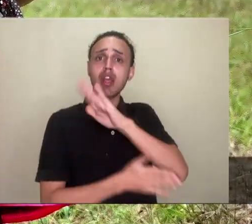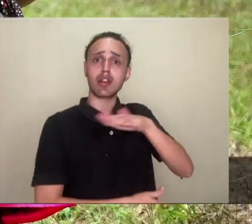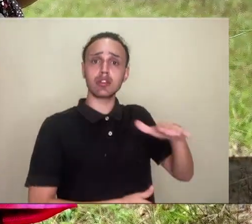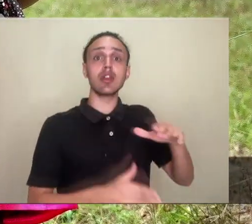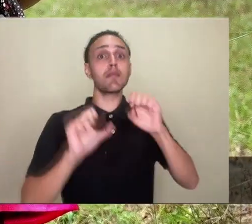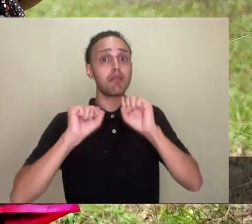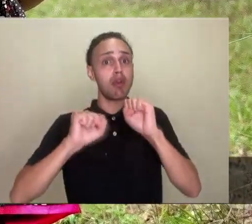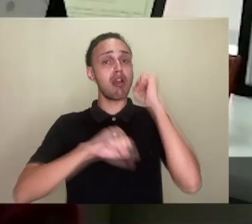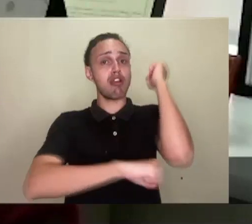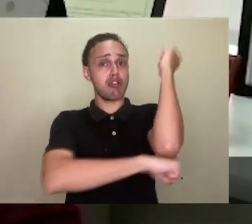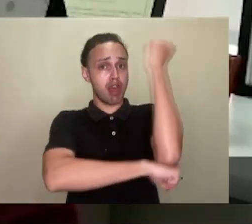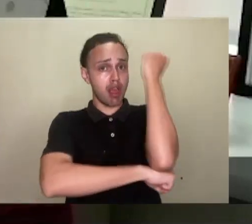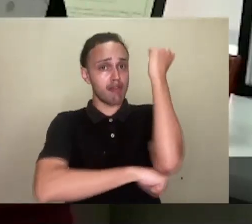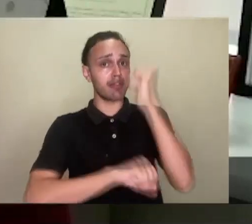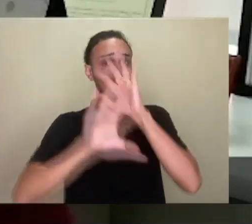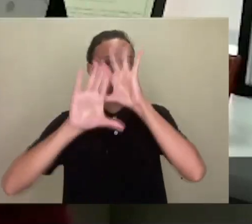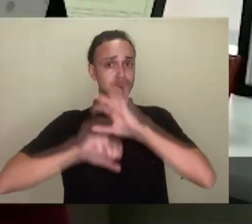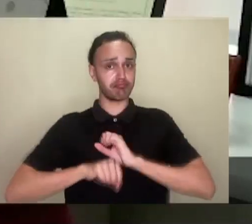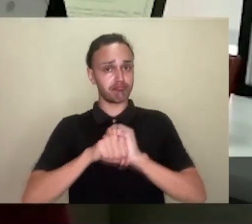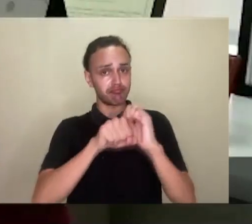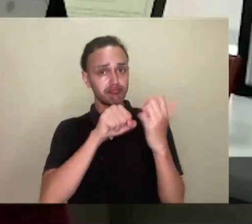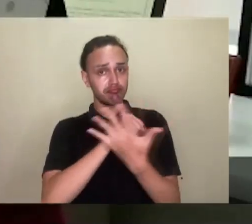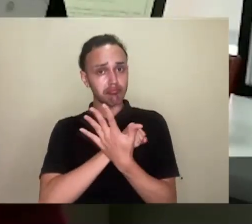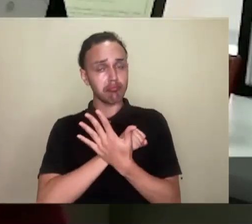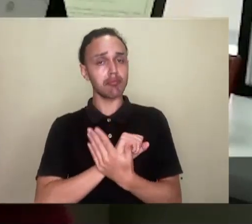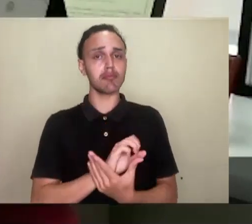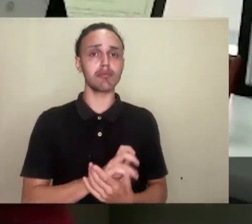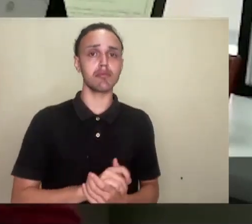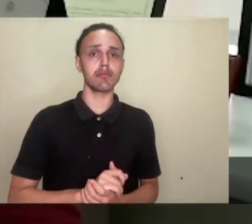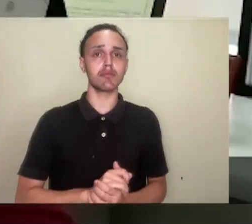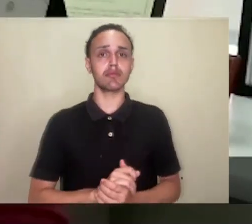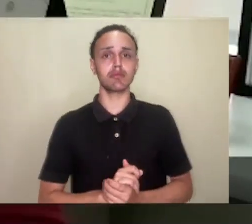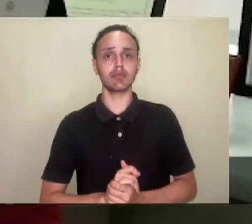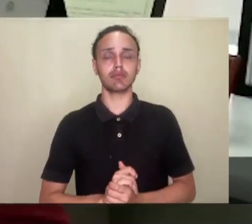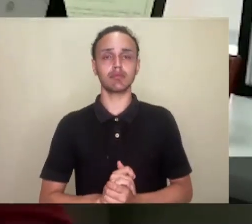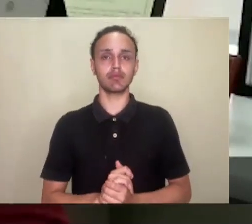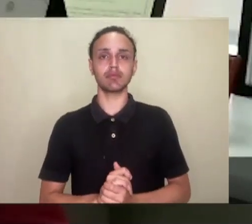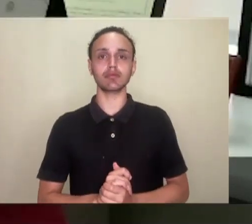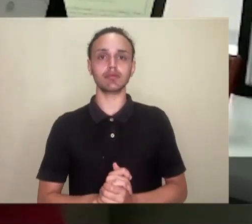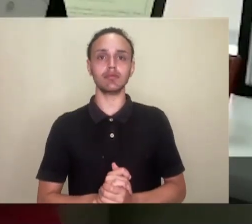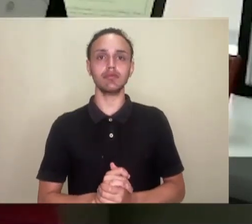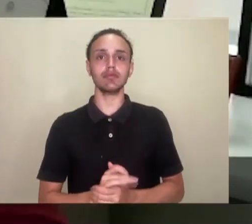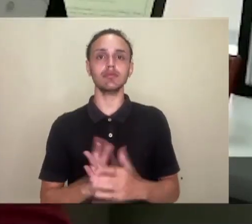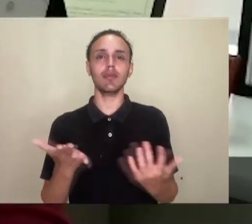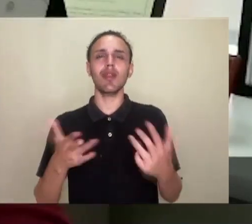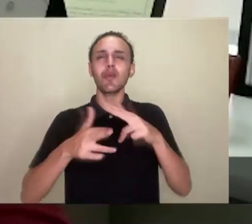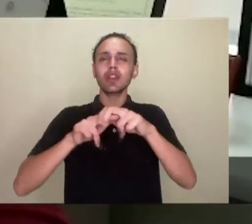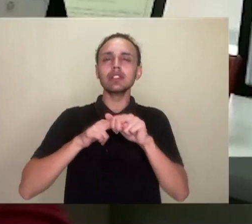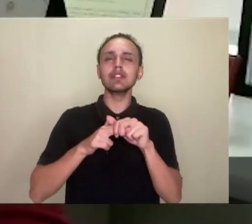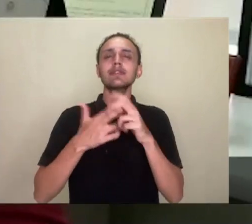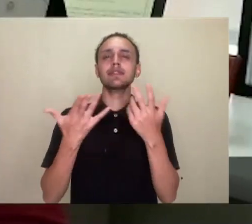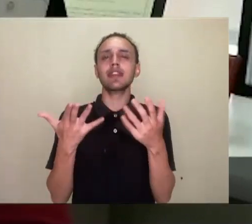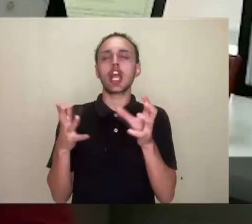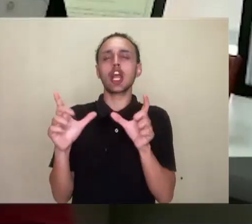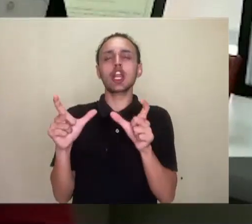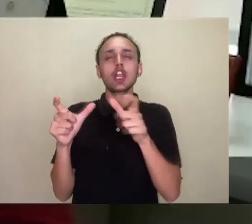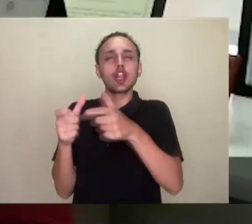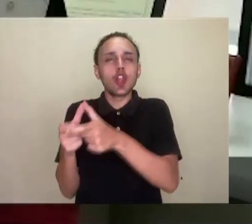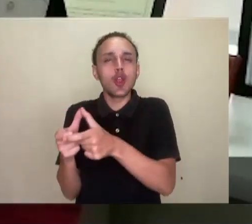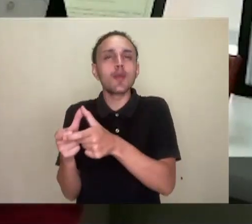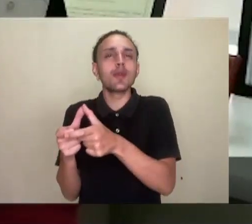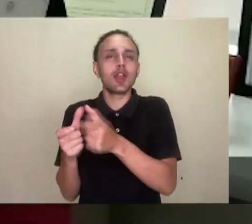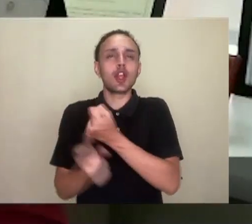algumas crianças podem sim ter a covid grave, e justamente porque é